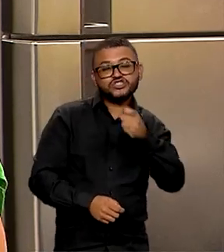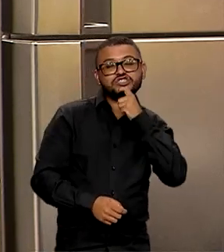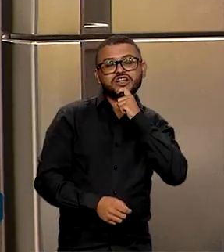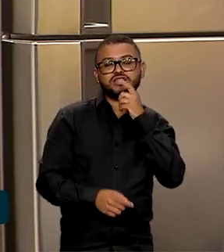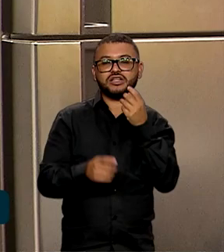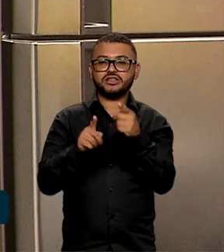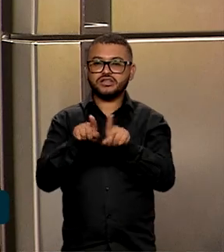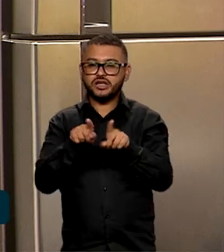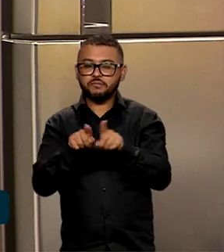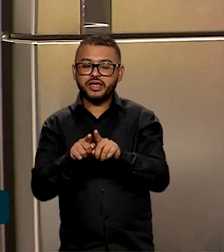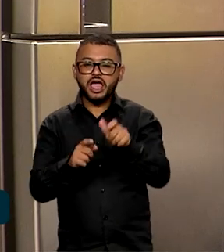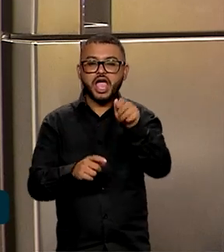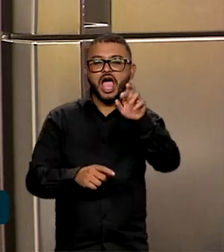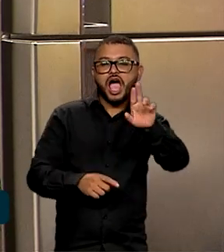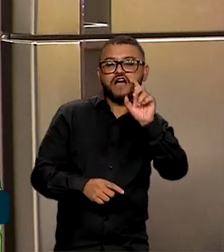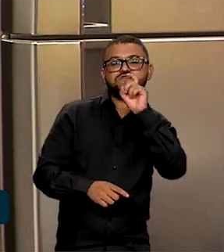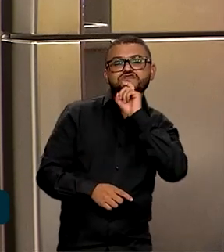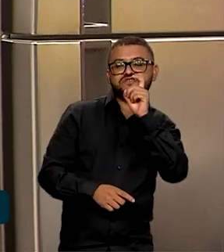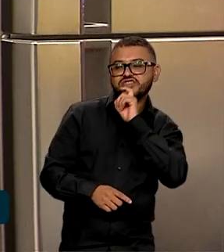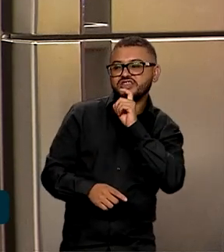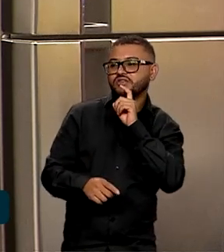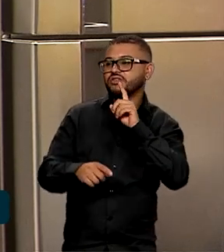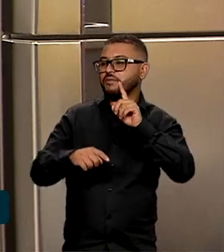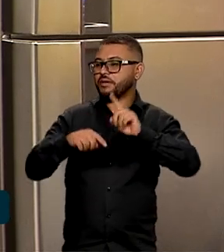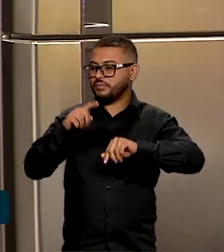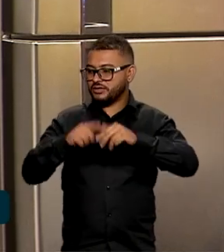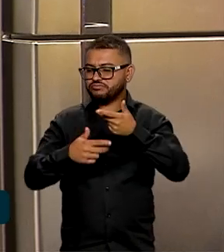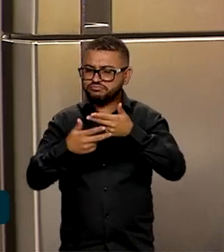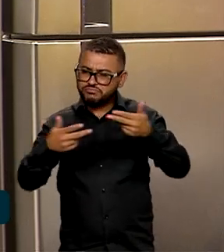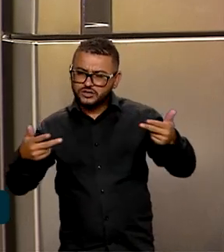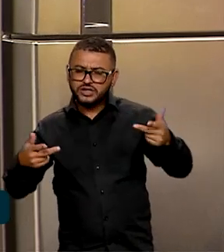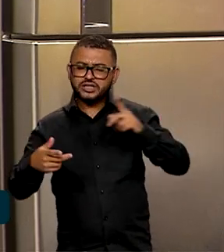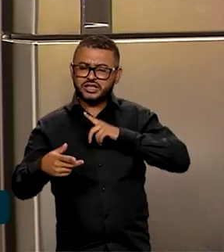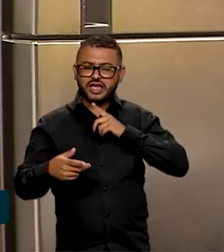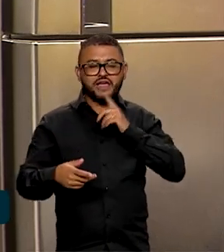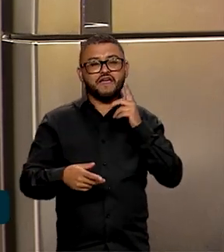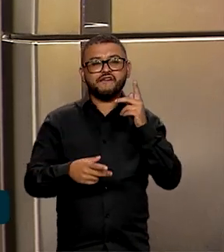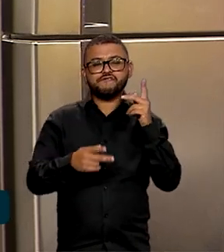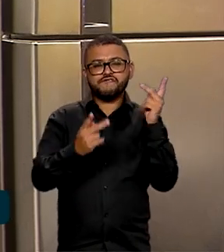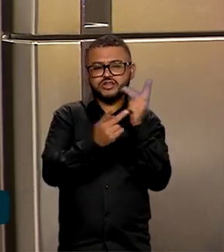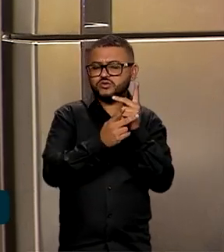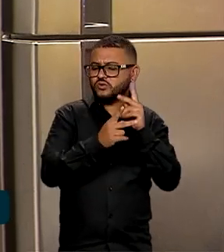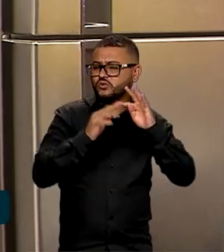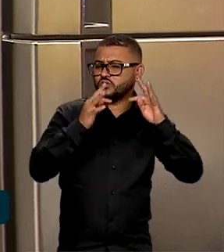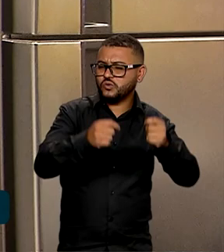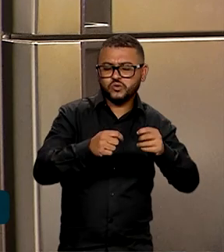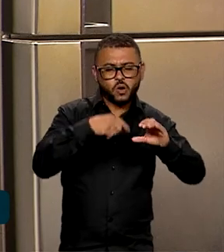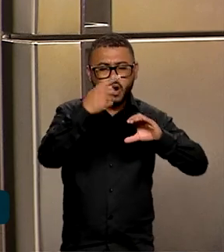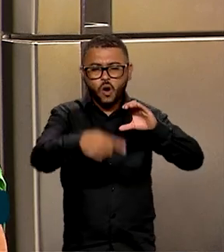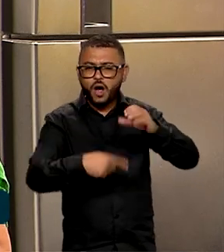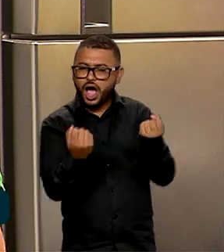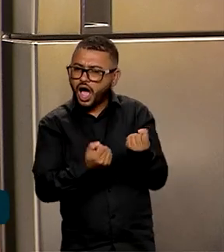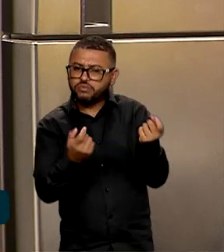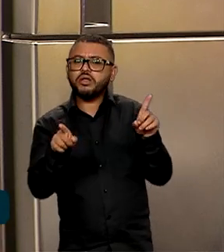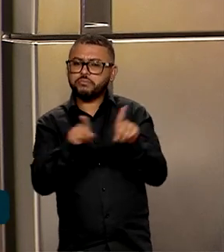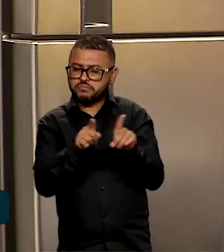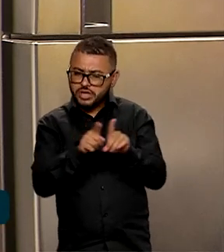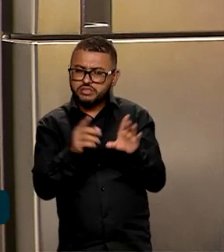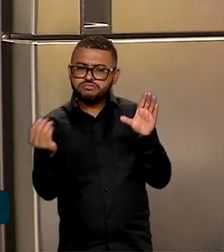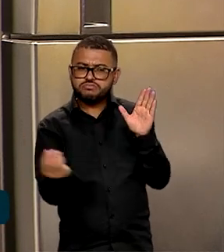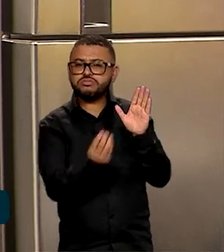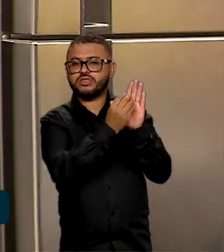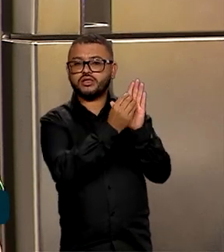condicionadores de ar, fogões e fornos a gás, lavadoras, ventiladores e pneus para carro. Antes de